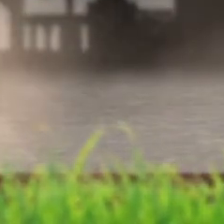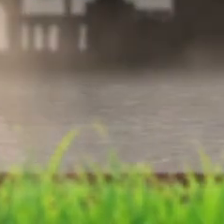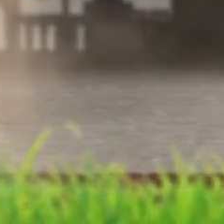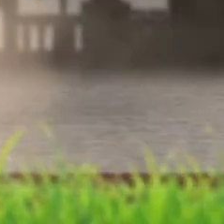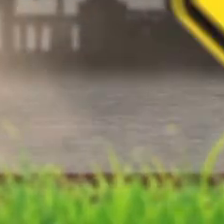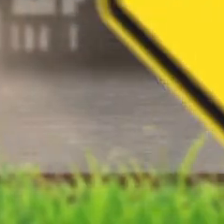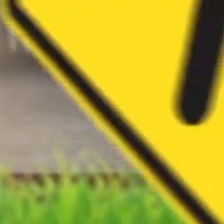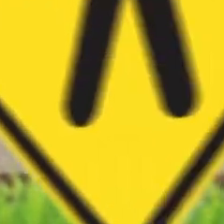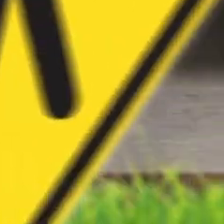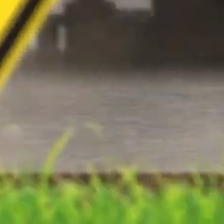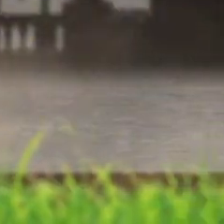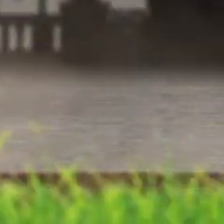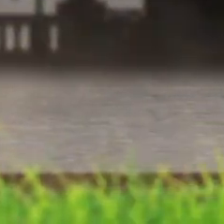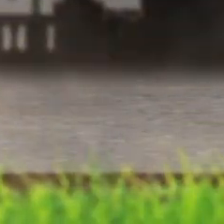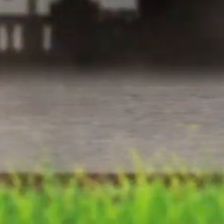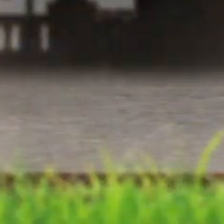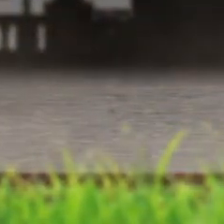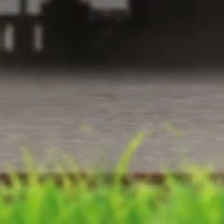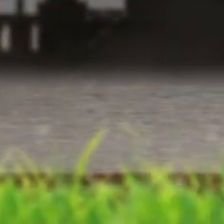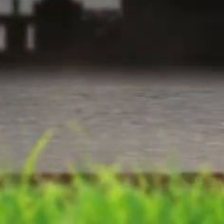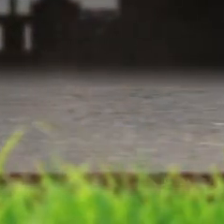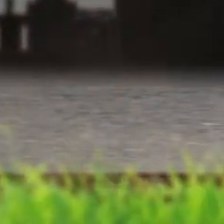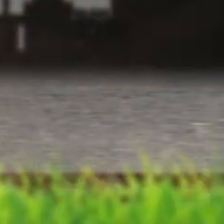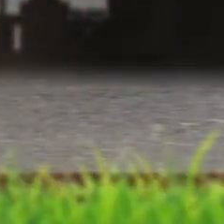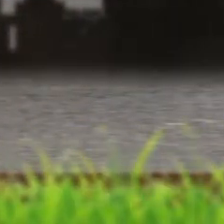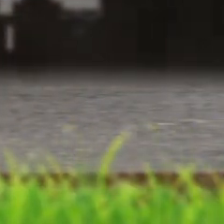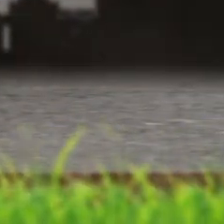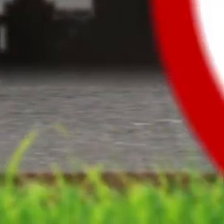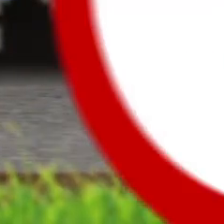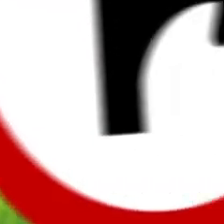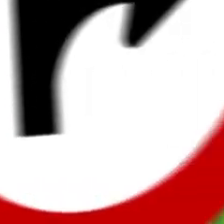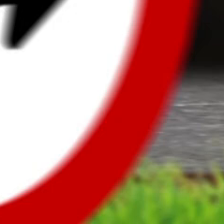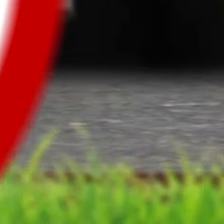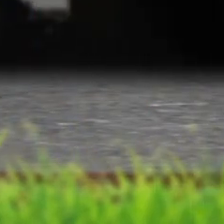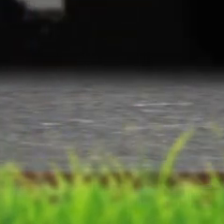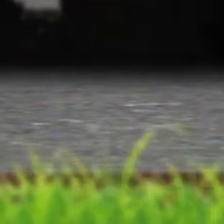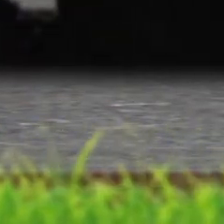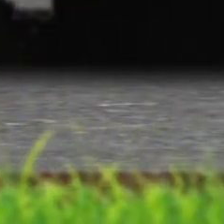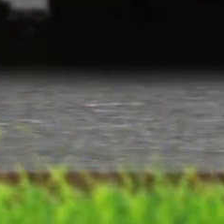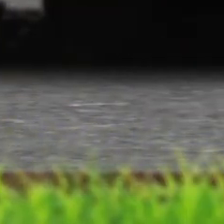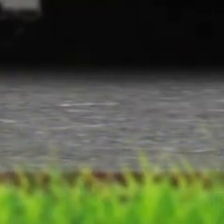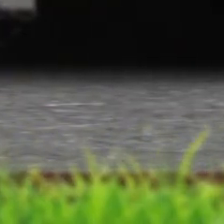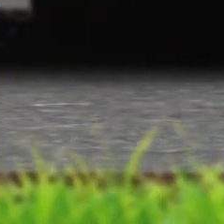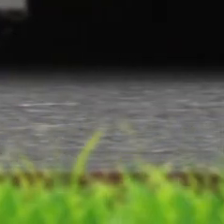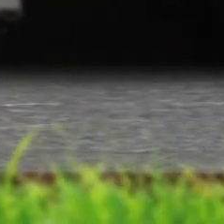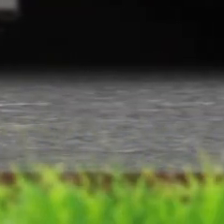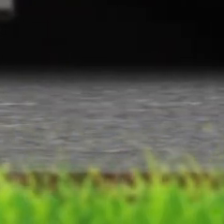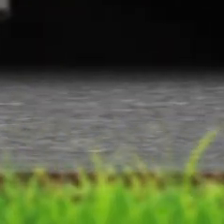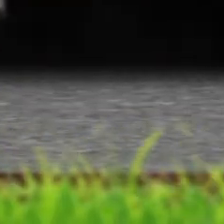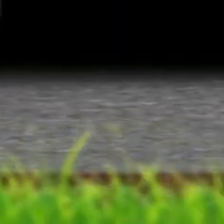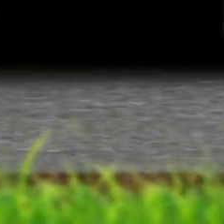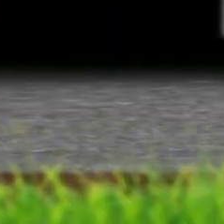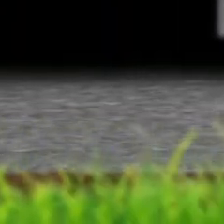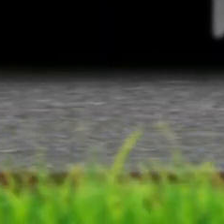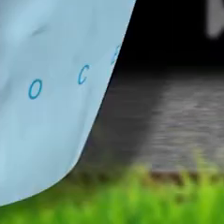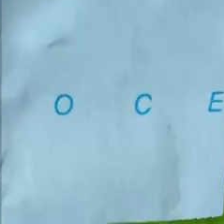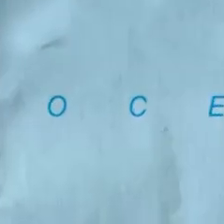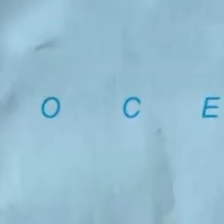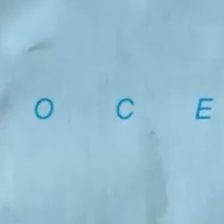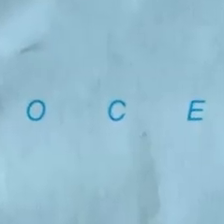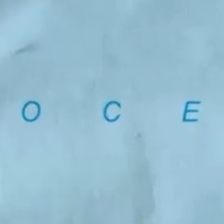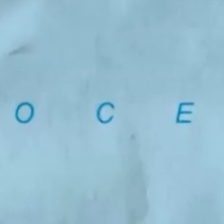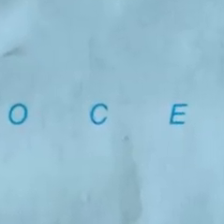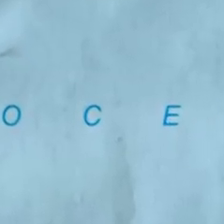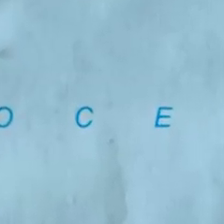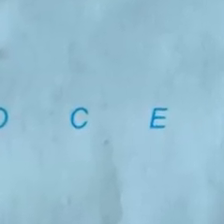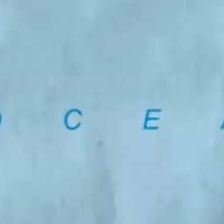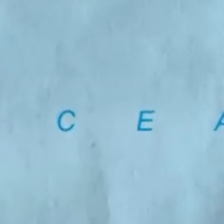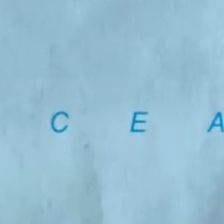que